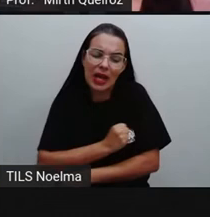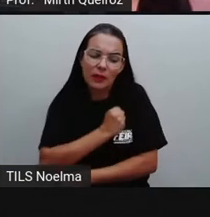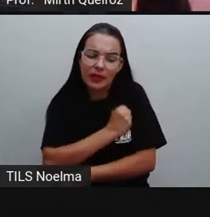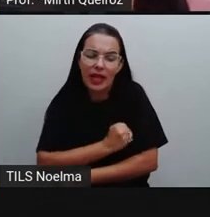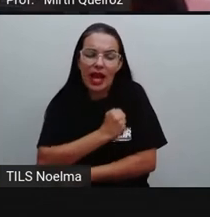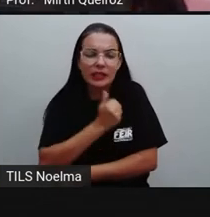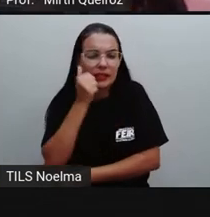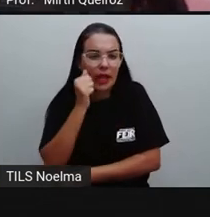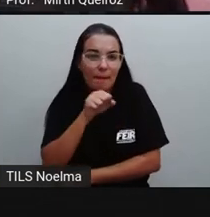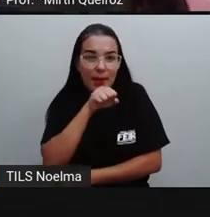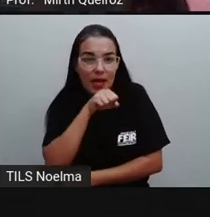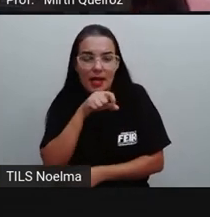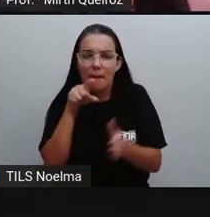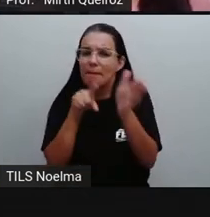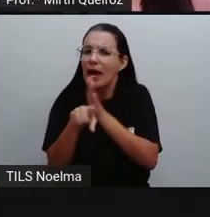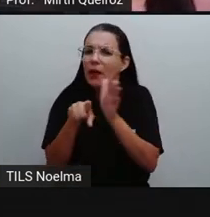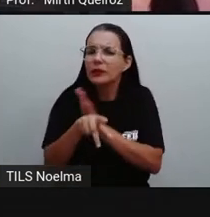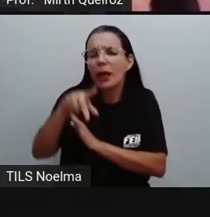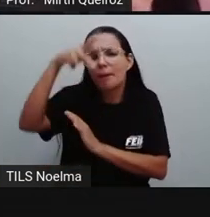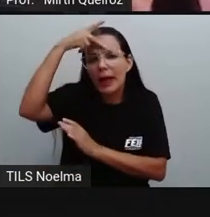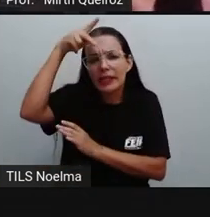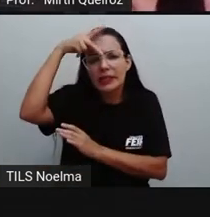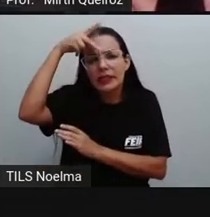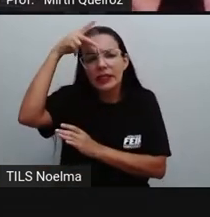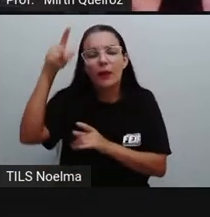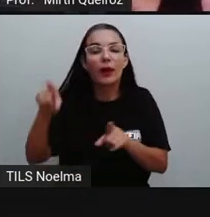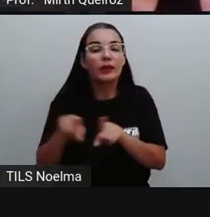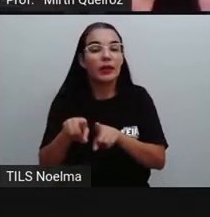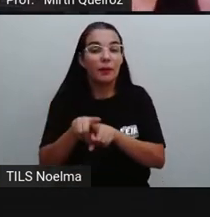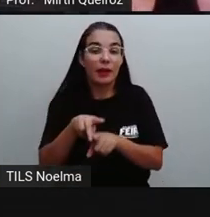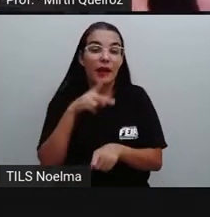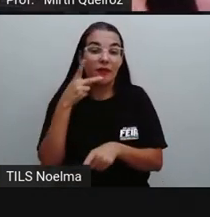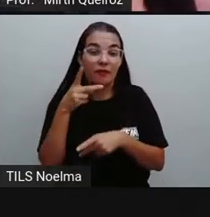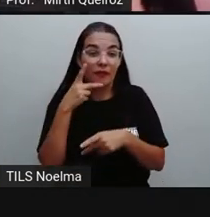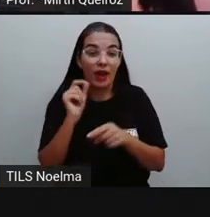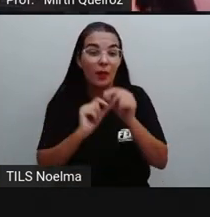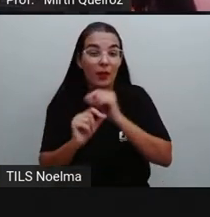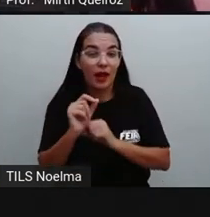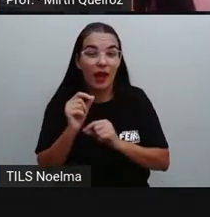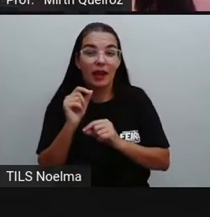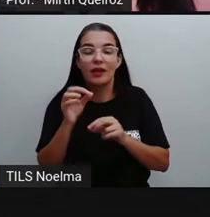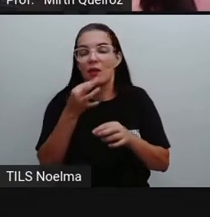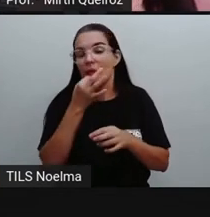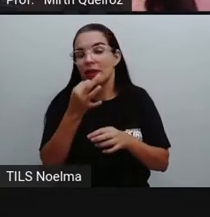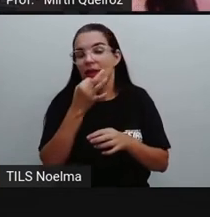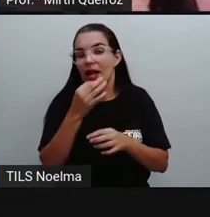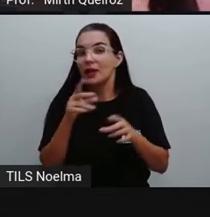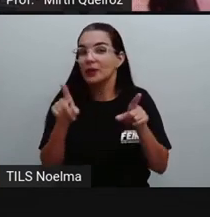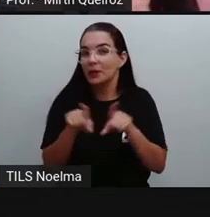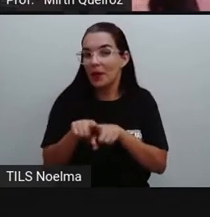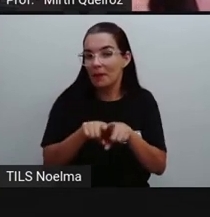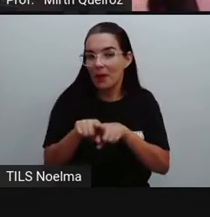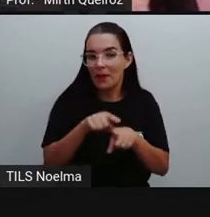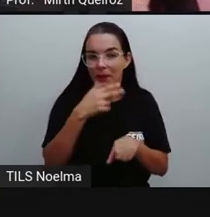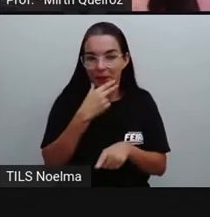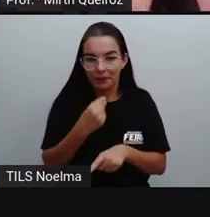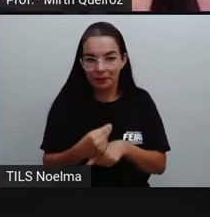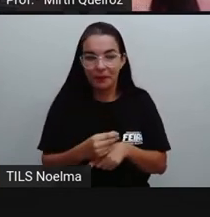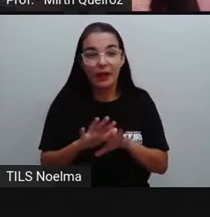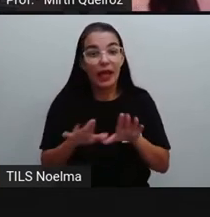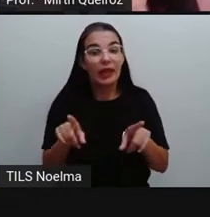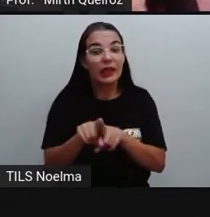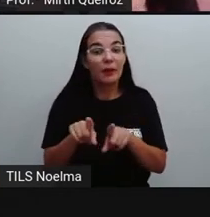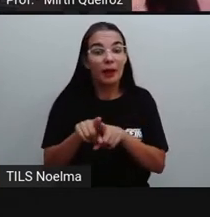pergunta sobre os padrinhos dela e chega até mesmo a comentar sobre o irmão. E, além